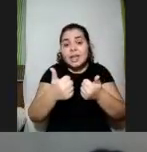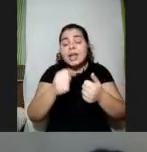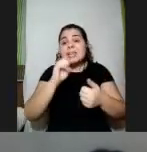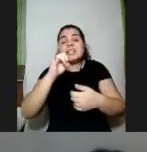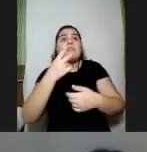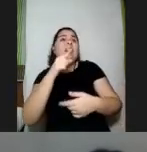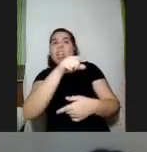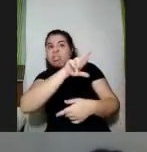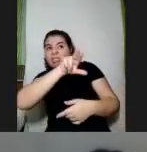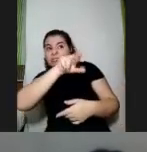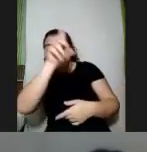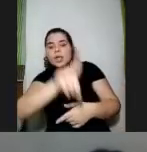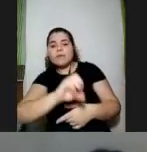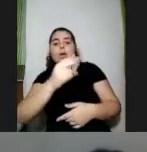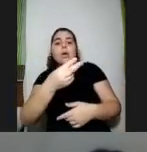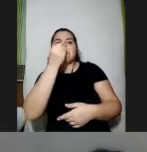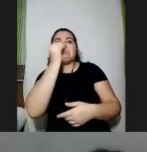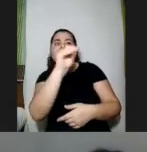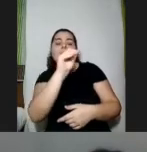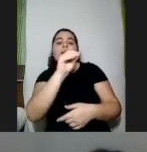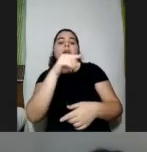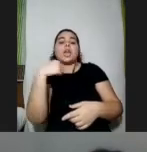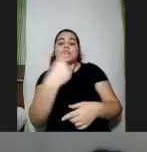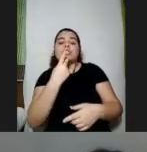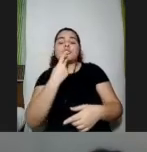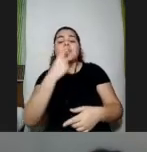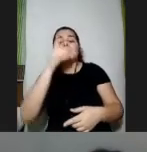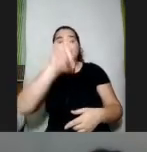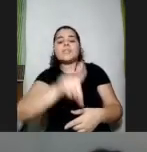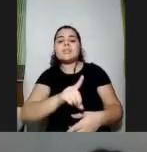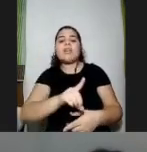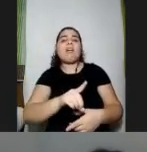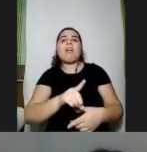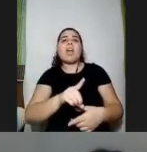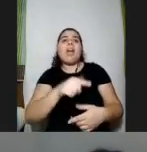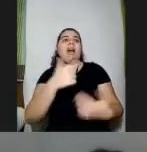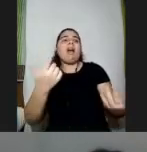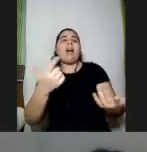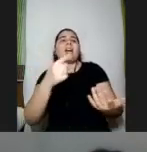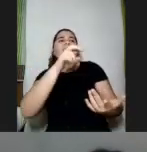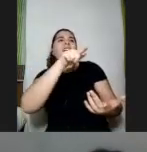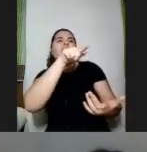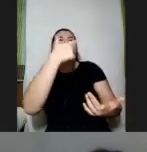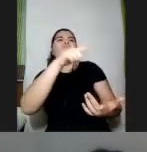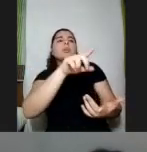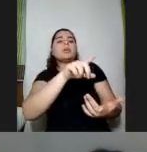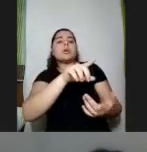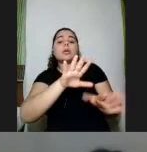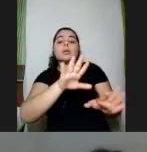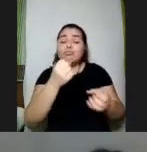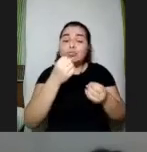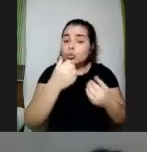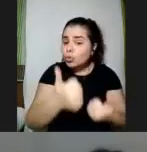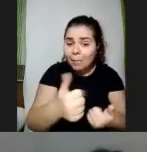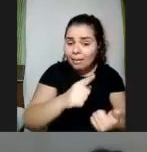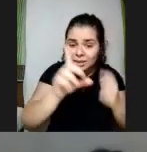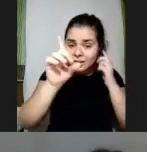que ela não tem ou minimizar isso é que a gente está falando que deficiência não deveria ela não deveria ter na hora que a gente fale tudo bem ela ter